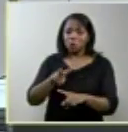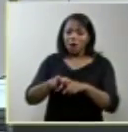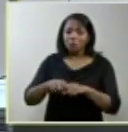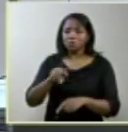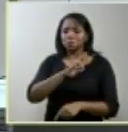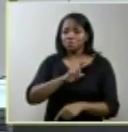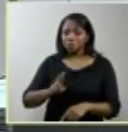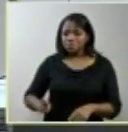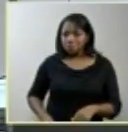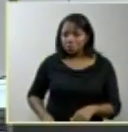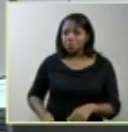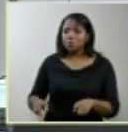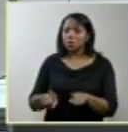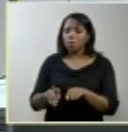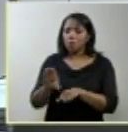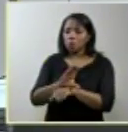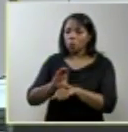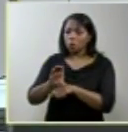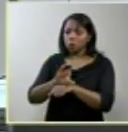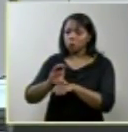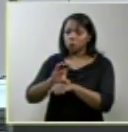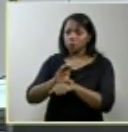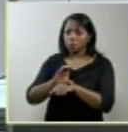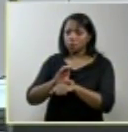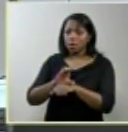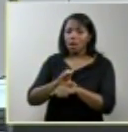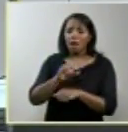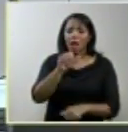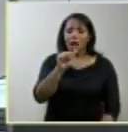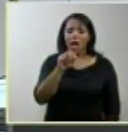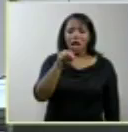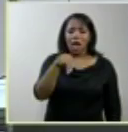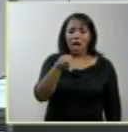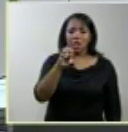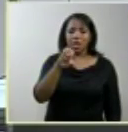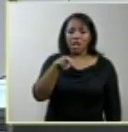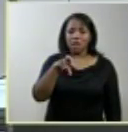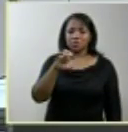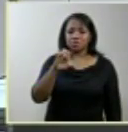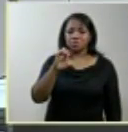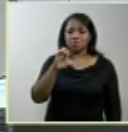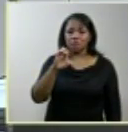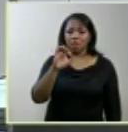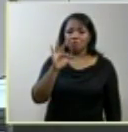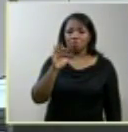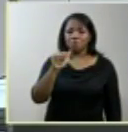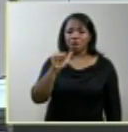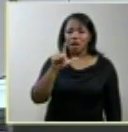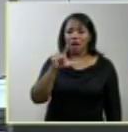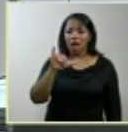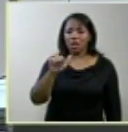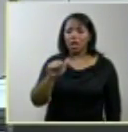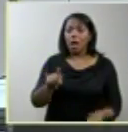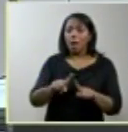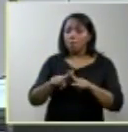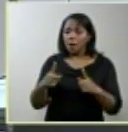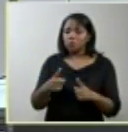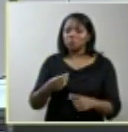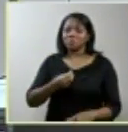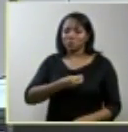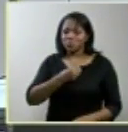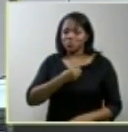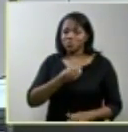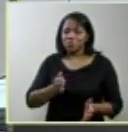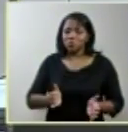e nossos acordos constitucionais a anencefalia não ameaça a nossa democracia mas conviver com o sofrimento